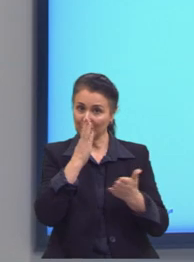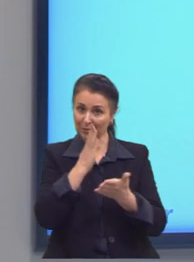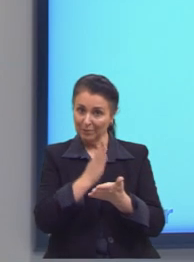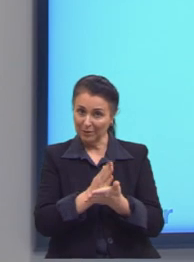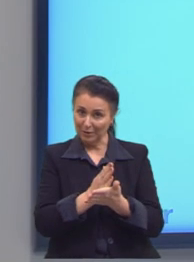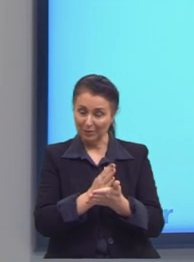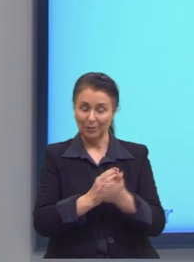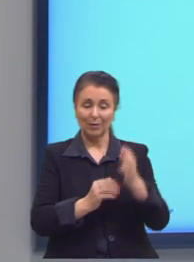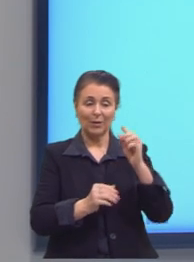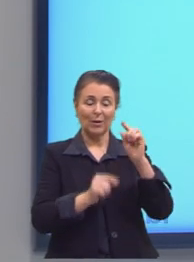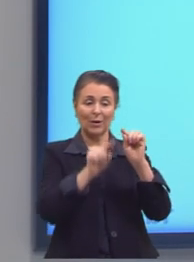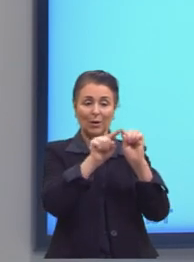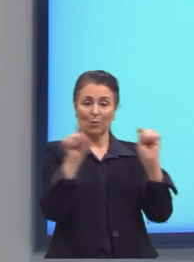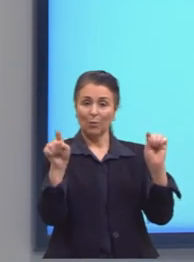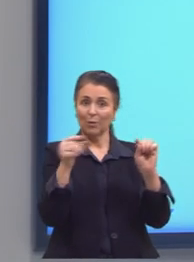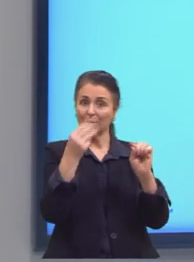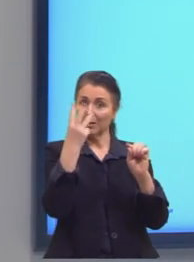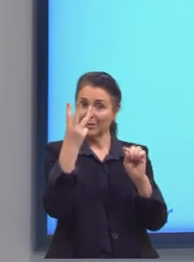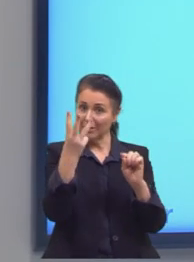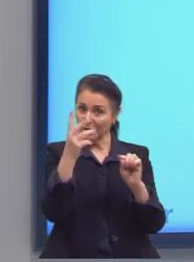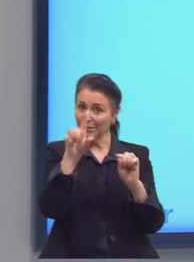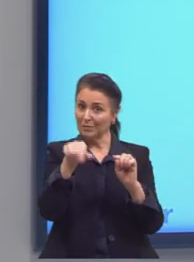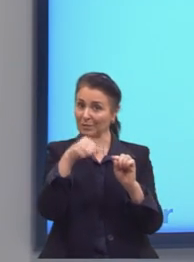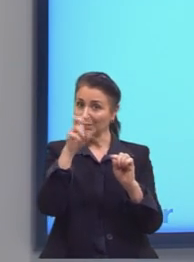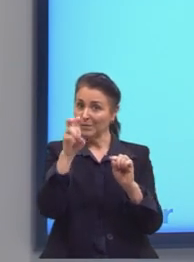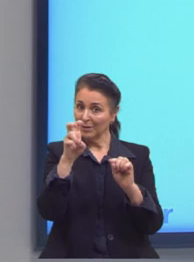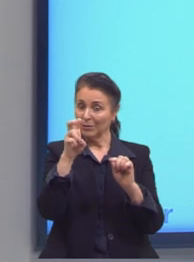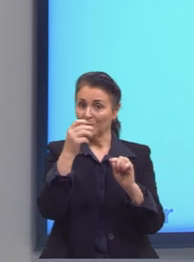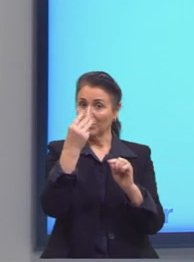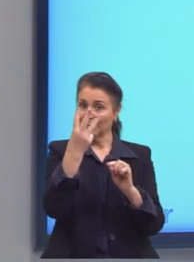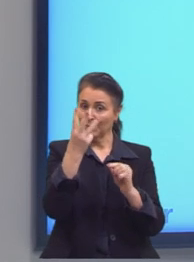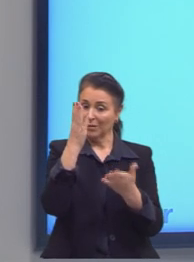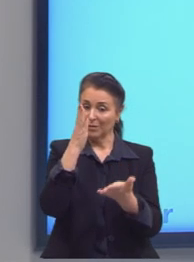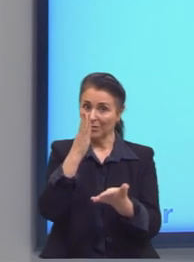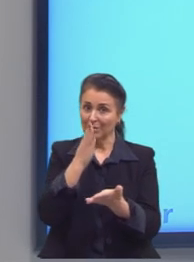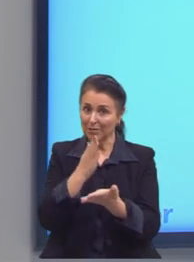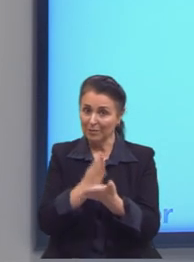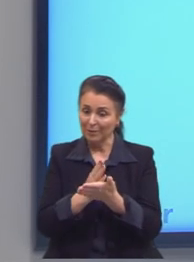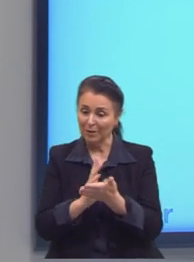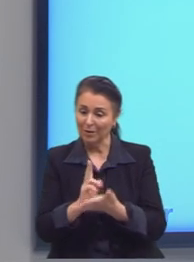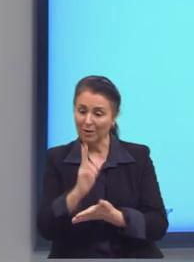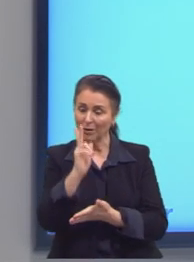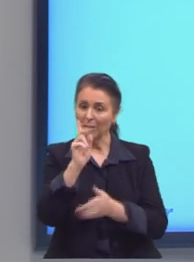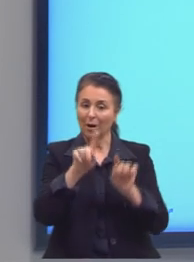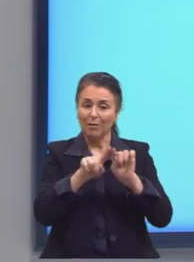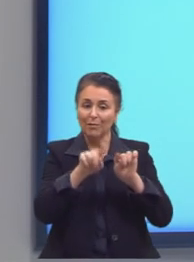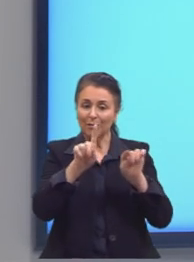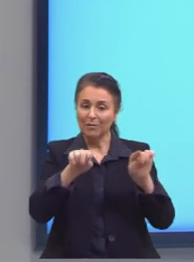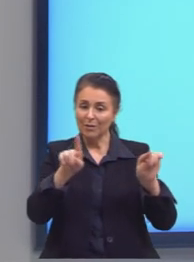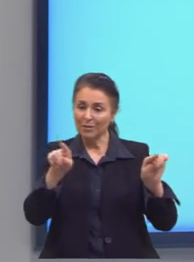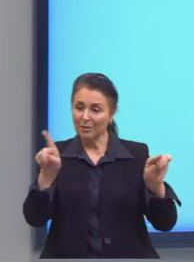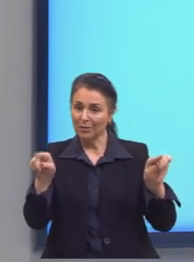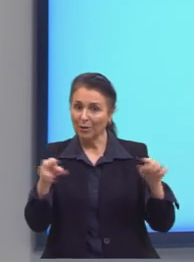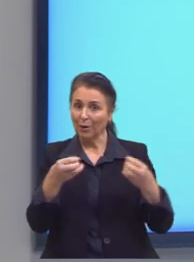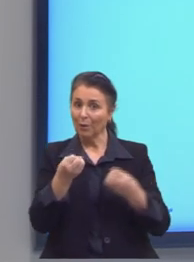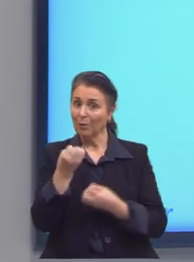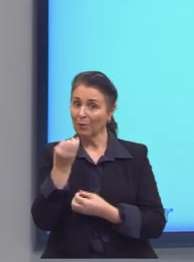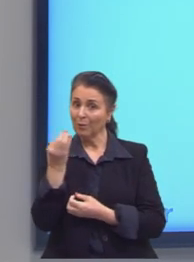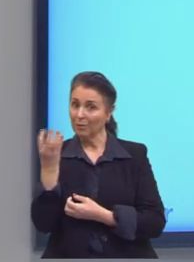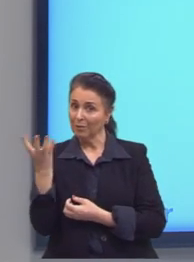a altura. Então, a altura variou nesse intervalo que nós temos aqui, tá?